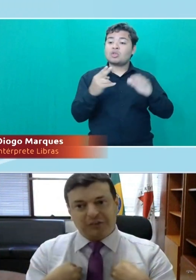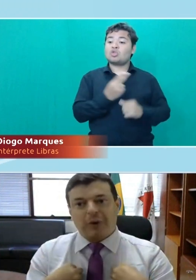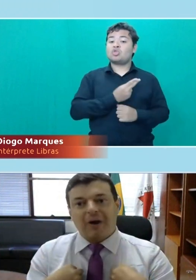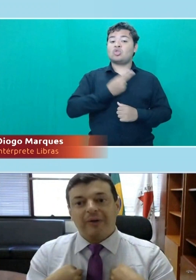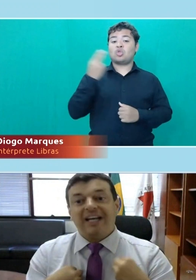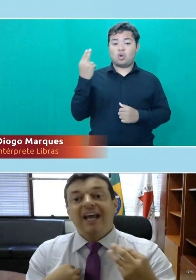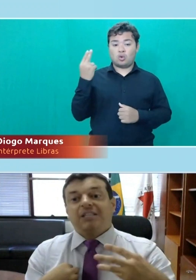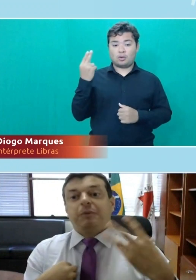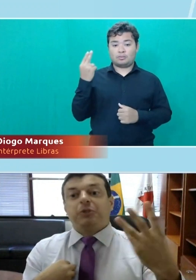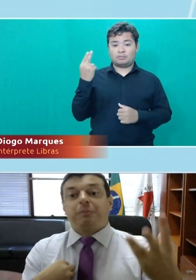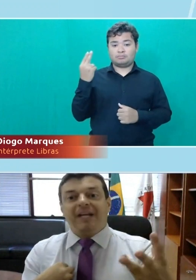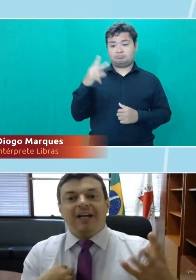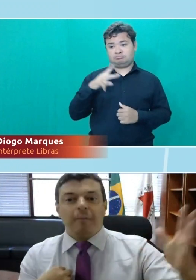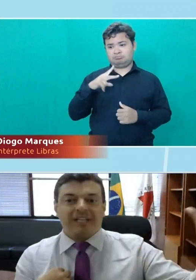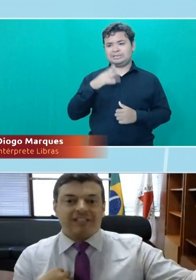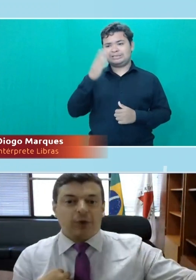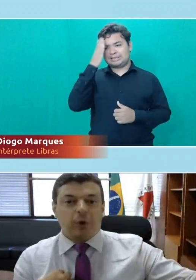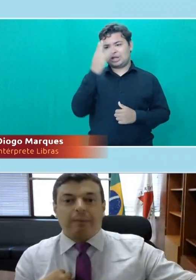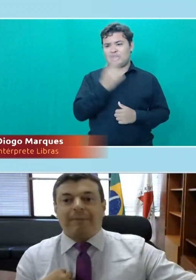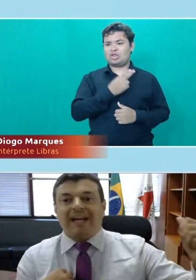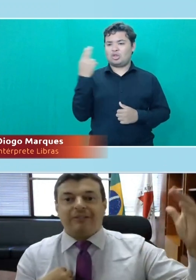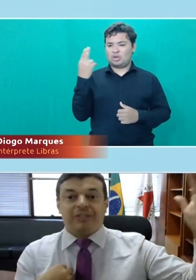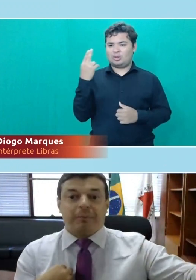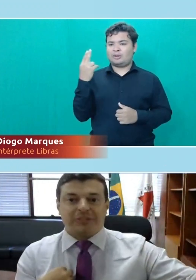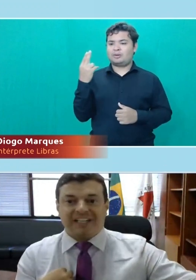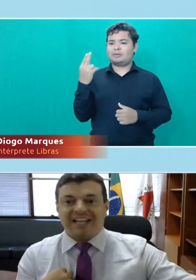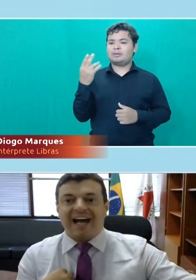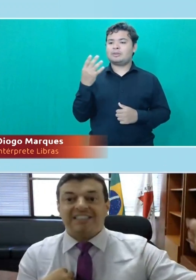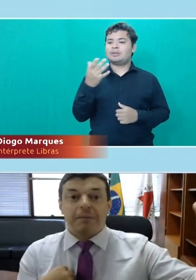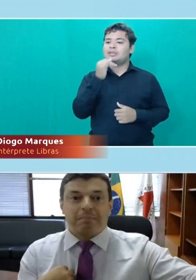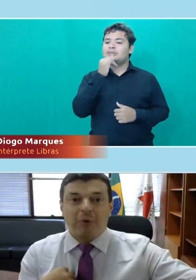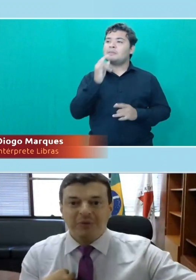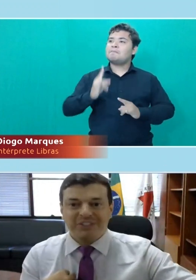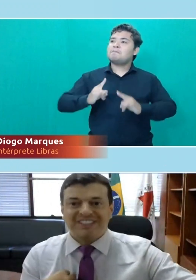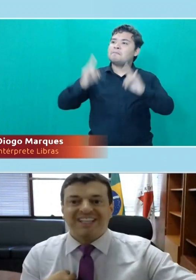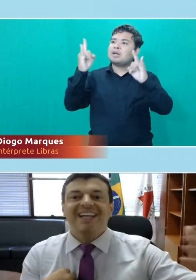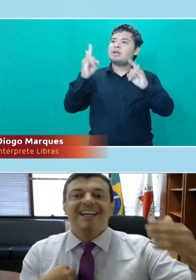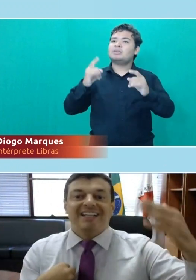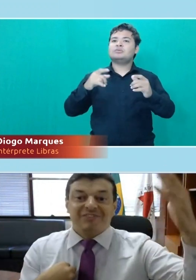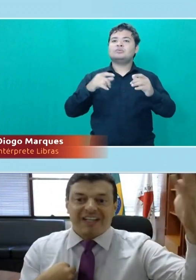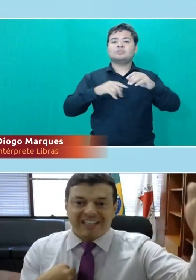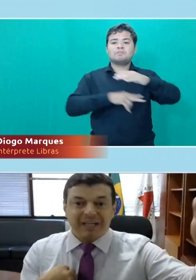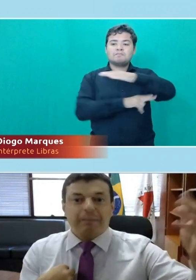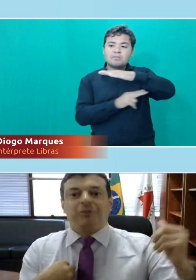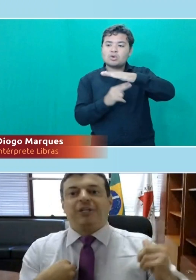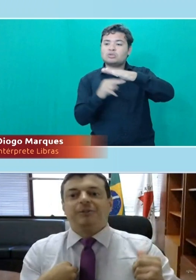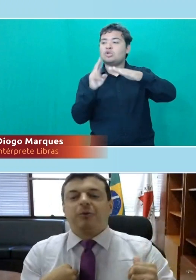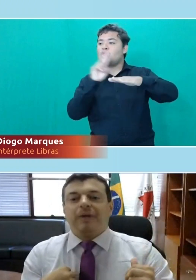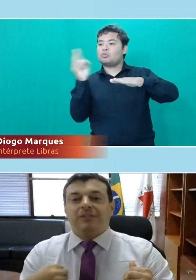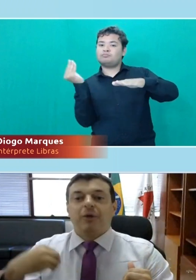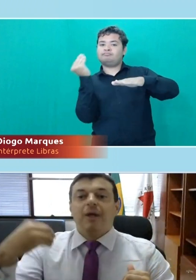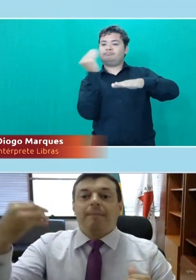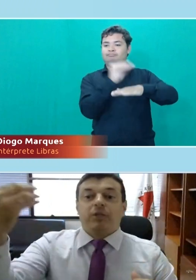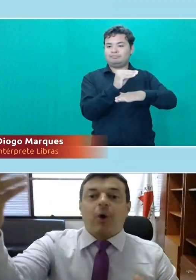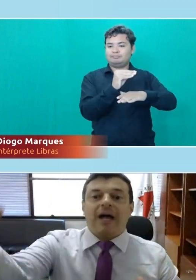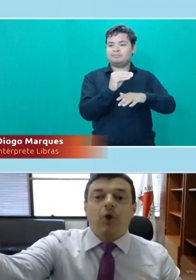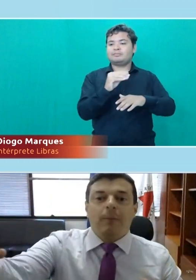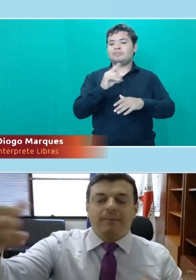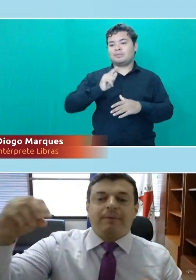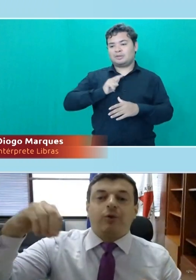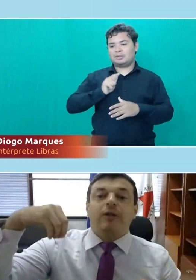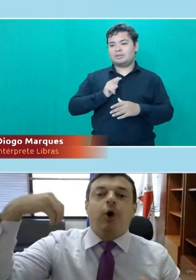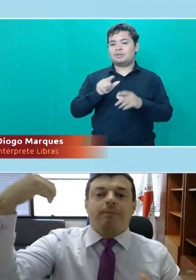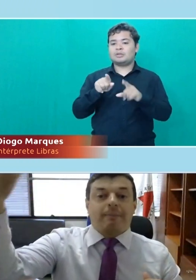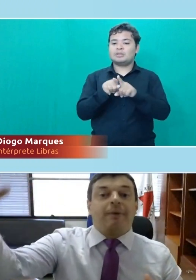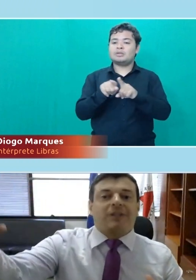de mais individual, as pessoas brigam para deixar o nome em prédios, na posteridade, em pontes, a gente fala até de nepotismo com isso, para doar